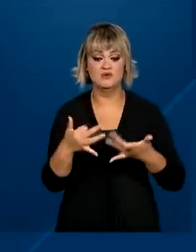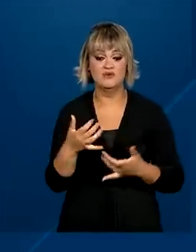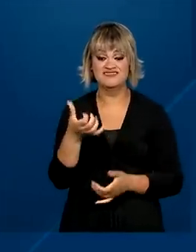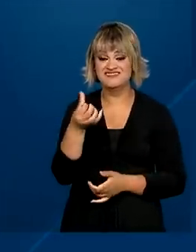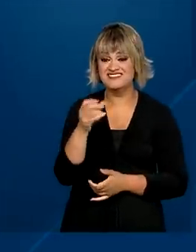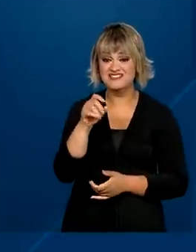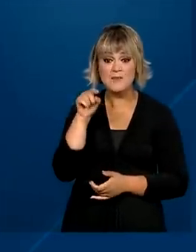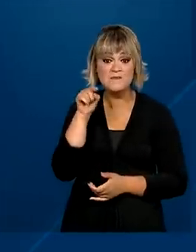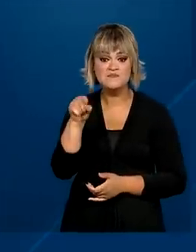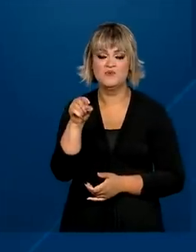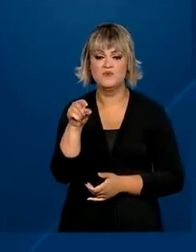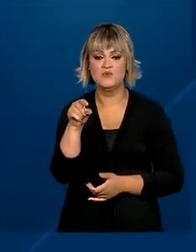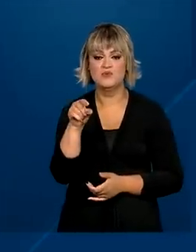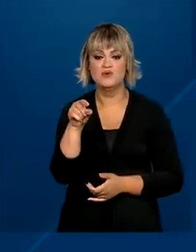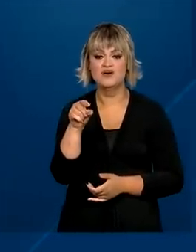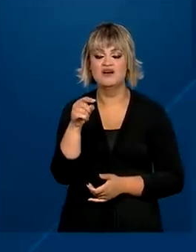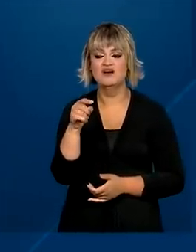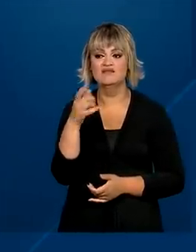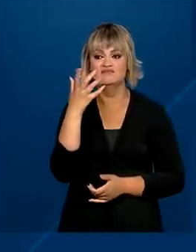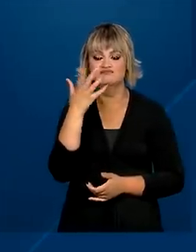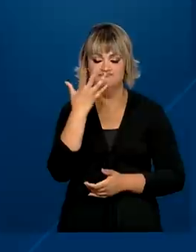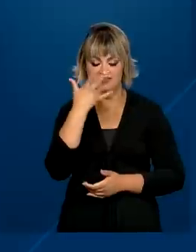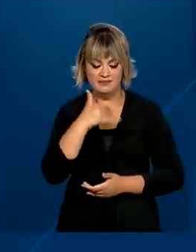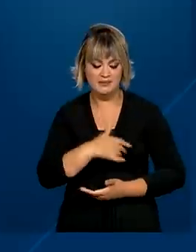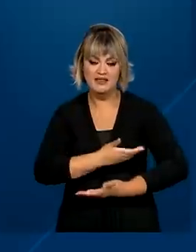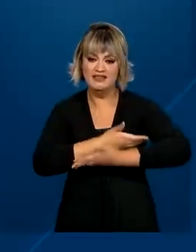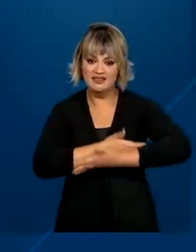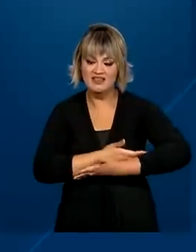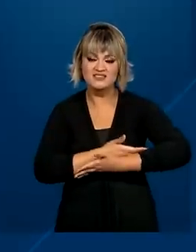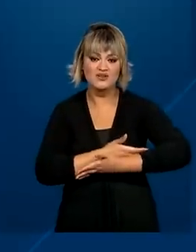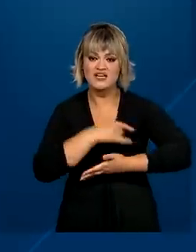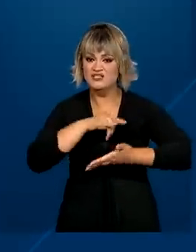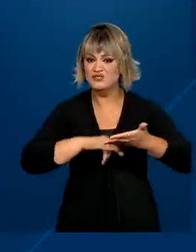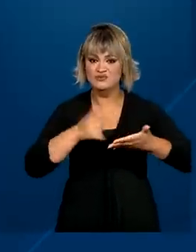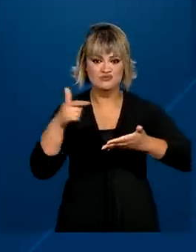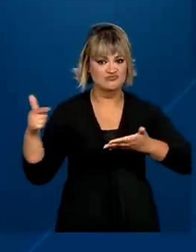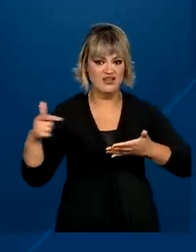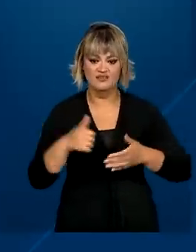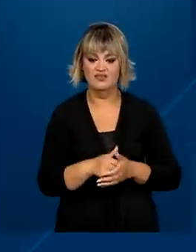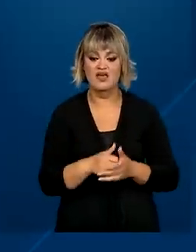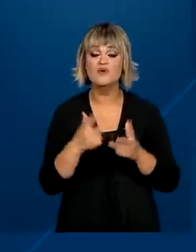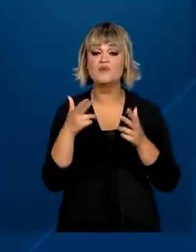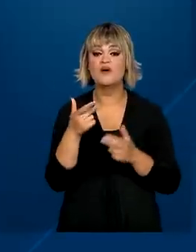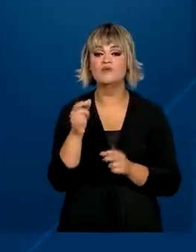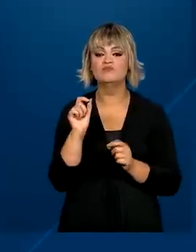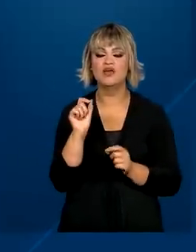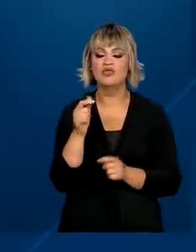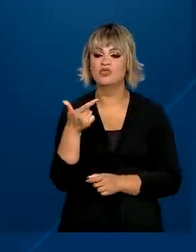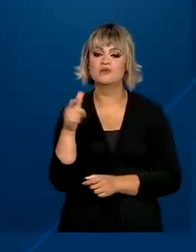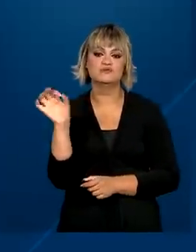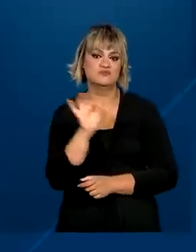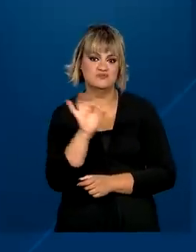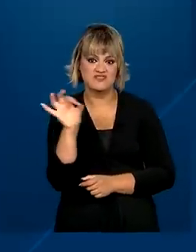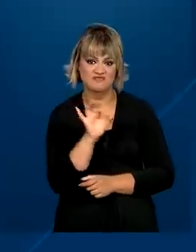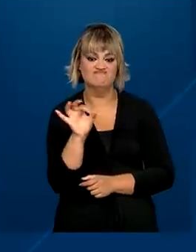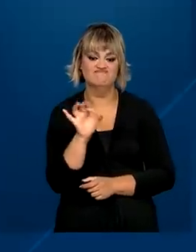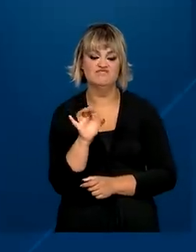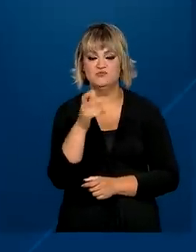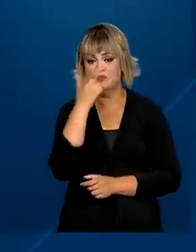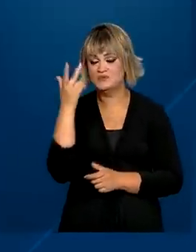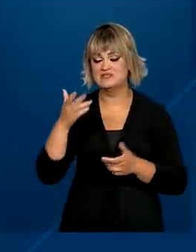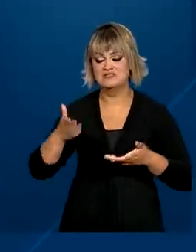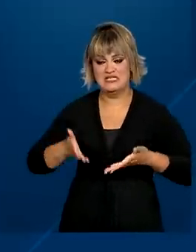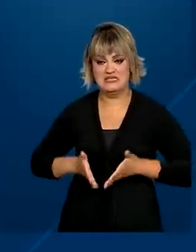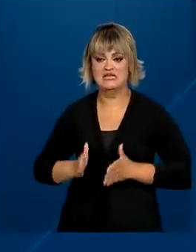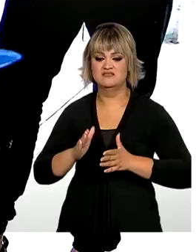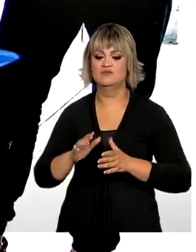crianças deixaram de ser registradas. Isso representa cerca de 2% das crianças nascidas no país